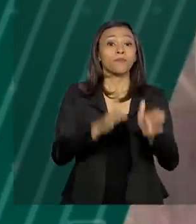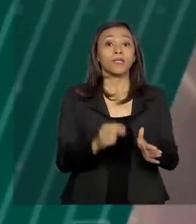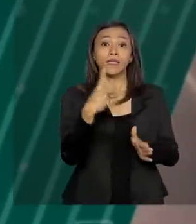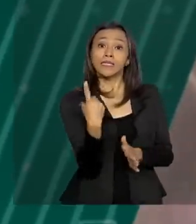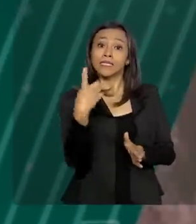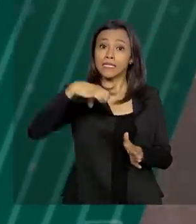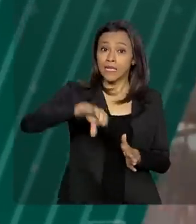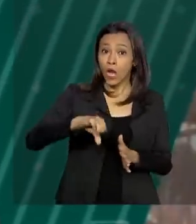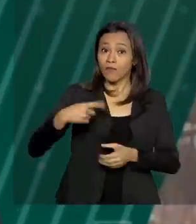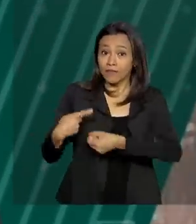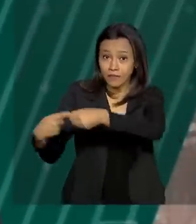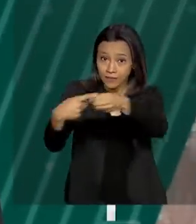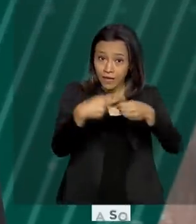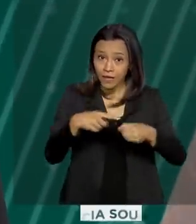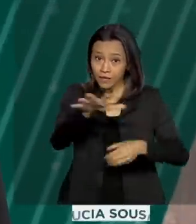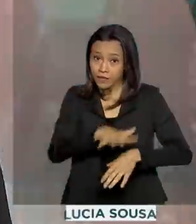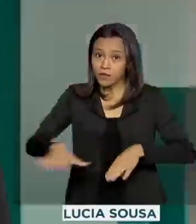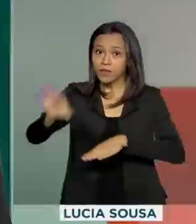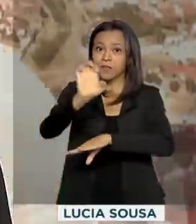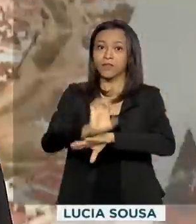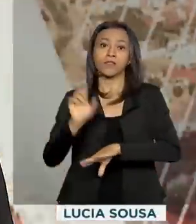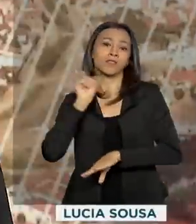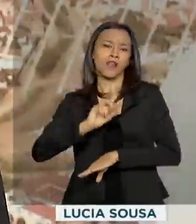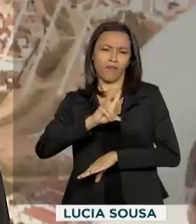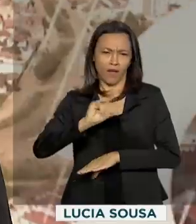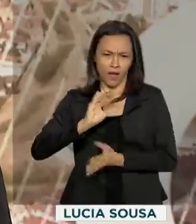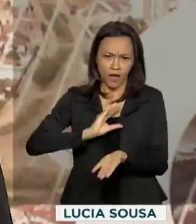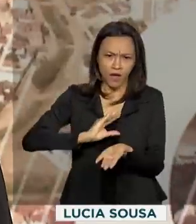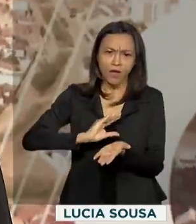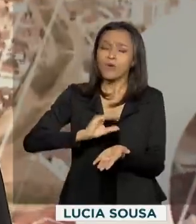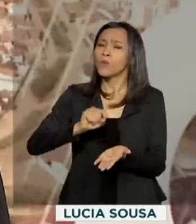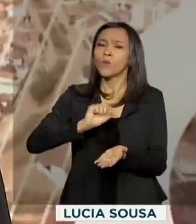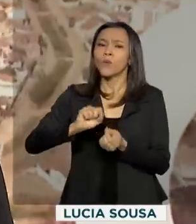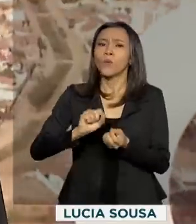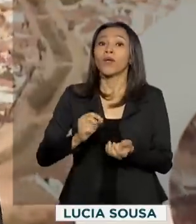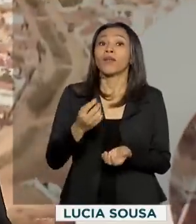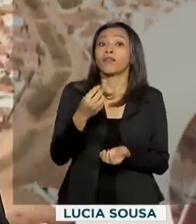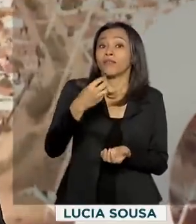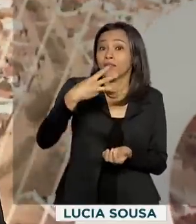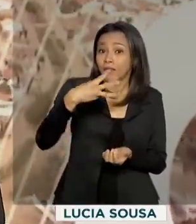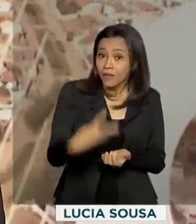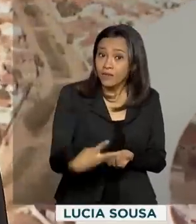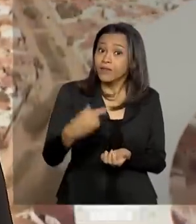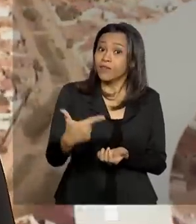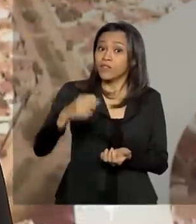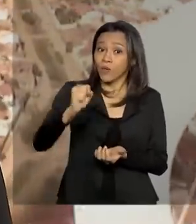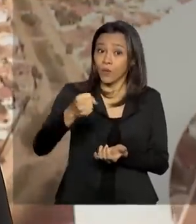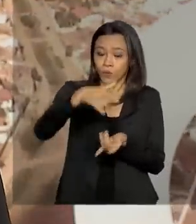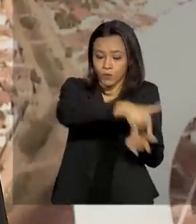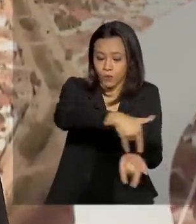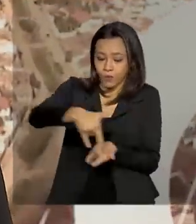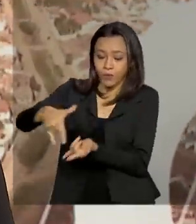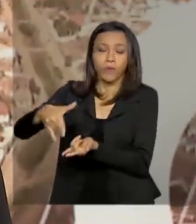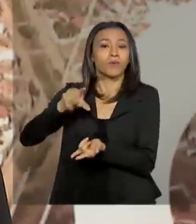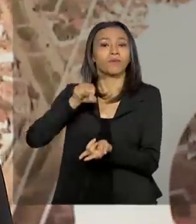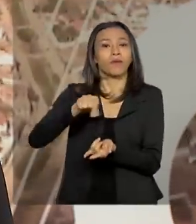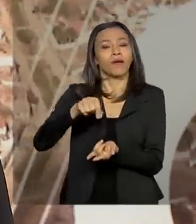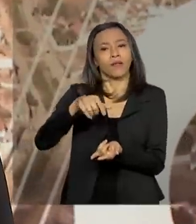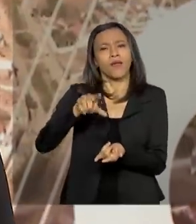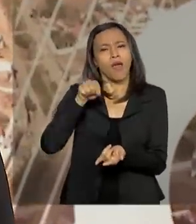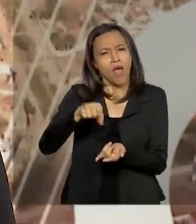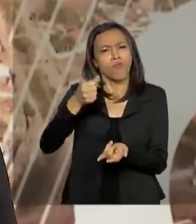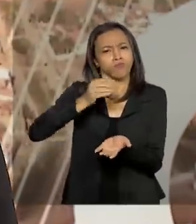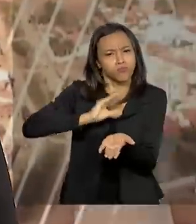cidades de Minas Gerais vão receber 328 leitos de UTI para pacientes com Covid-19. Um